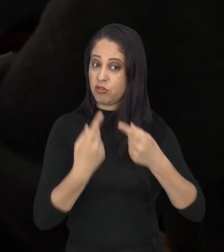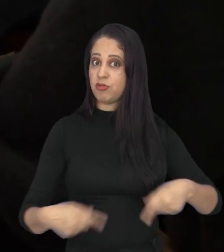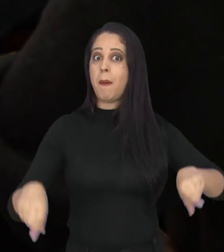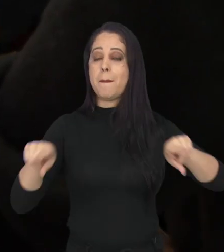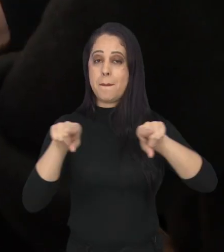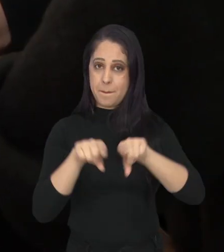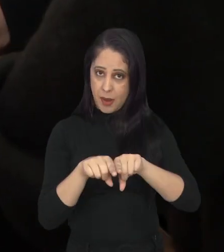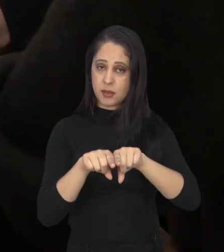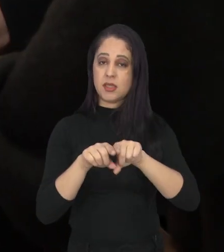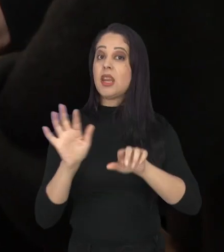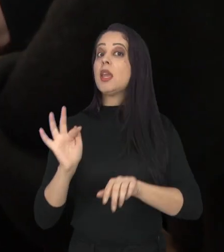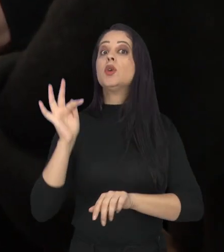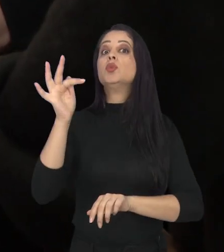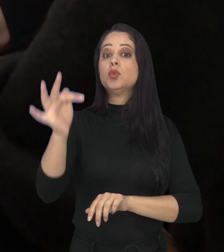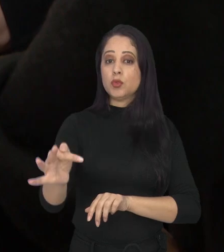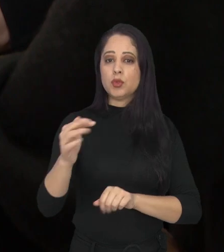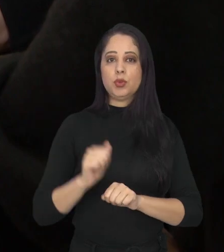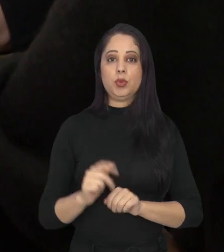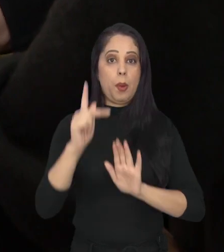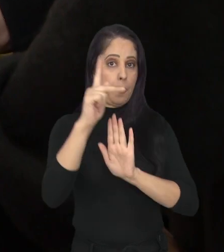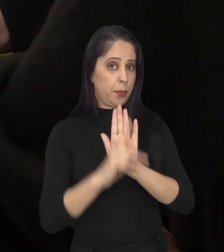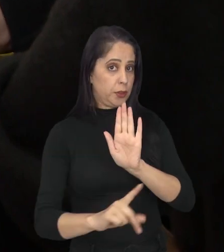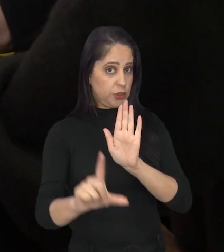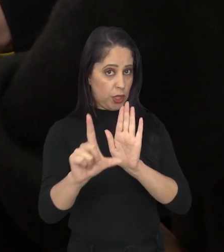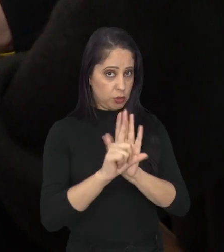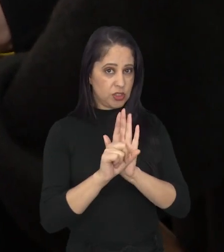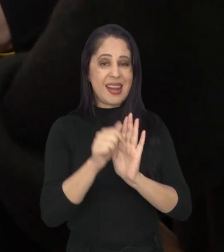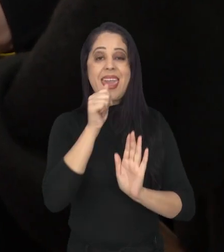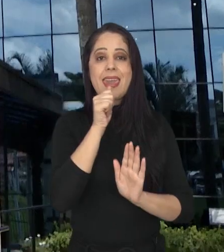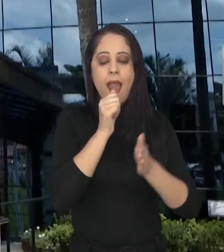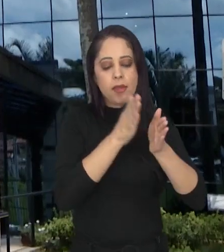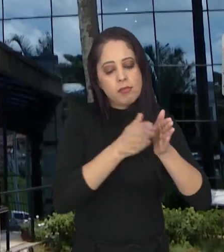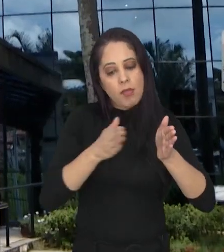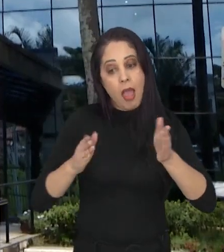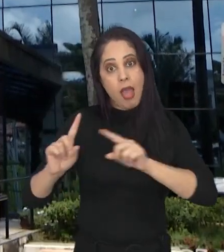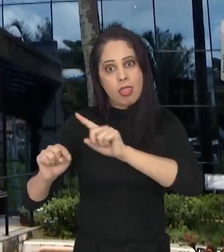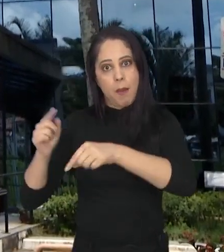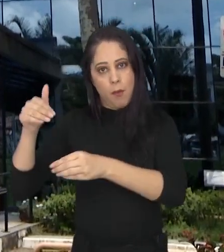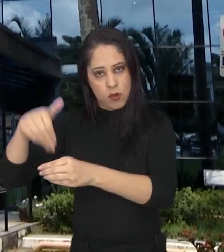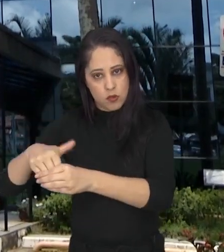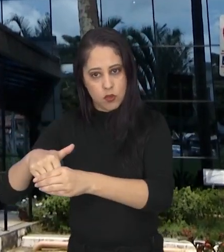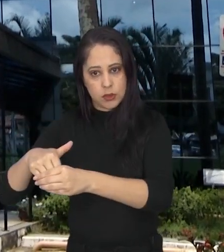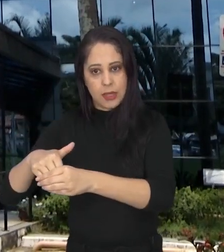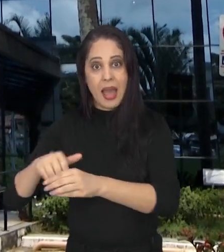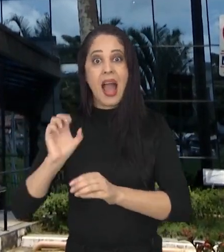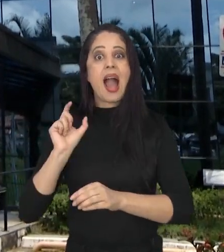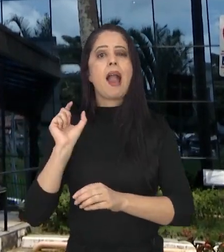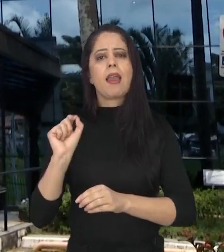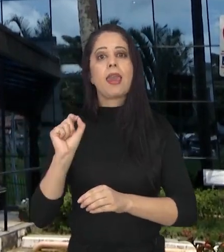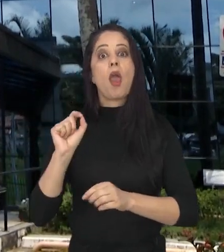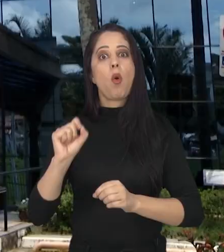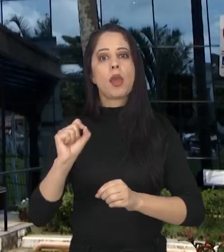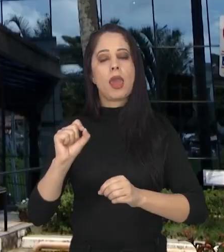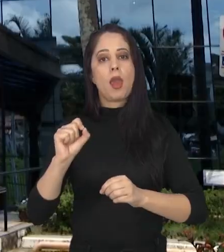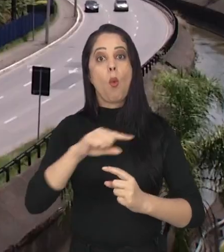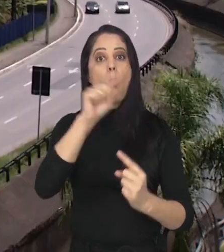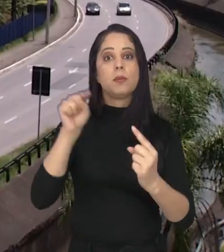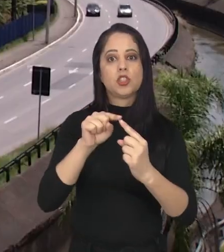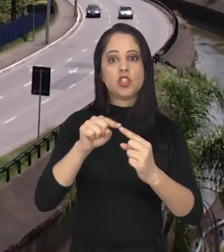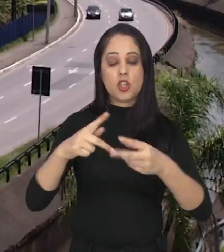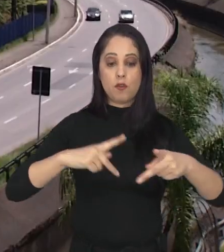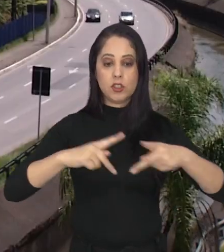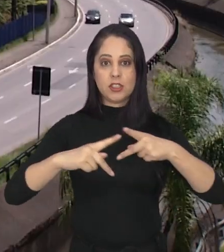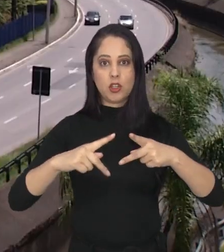artificiais podem ser aliadas desse crescimento no futuro. Um projeto em tramitação na Câmara quer tornar a